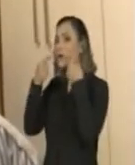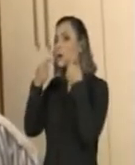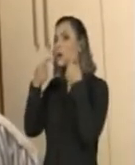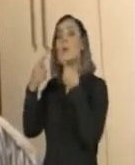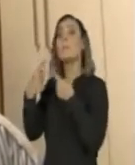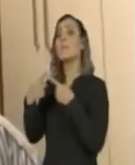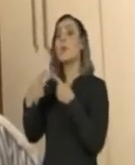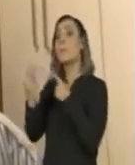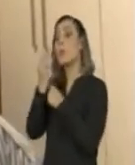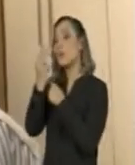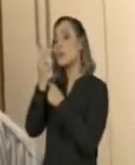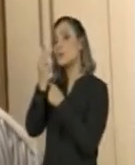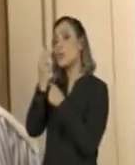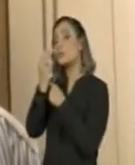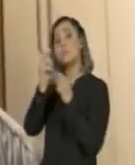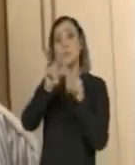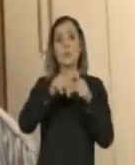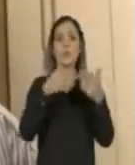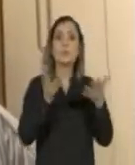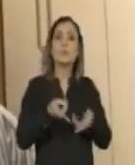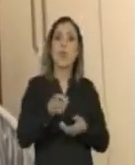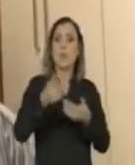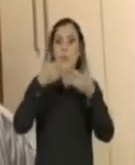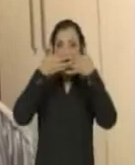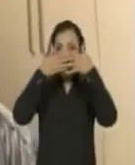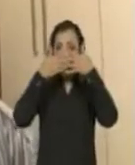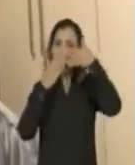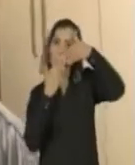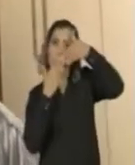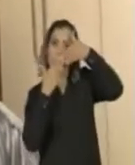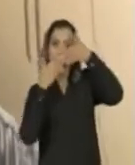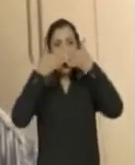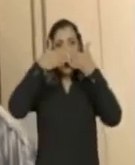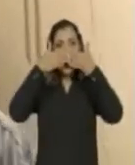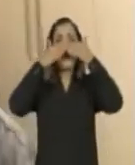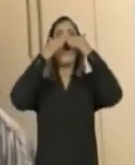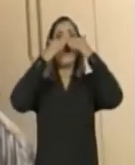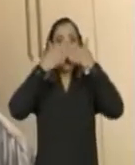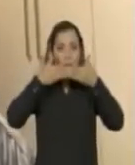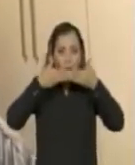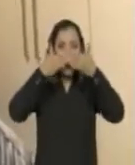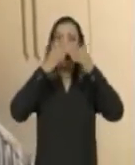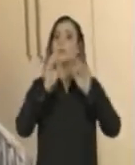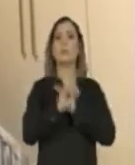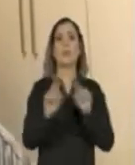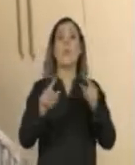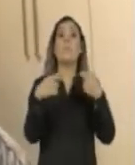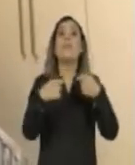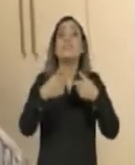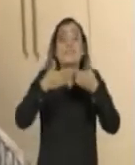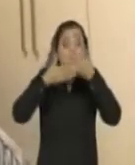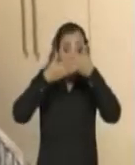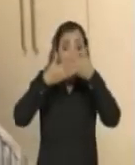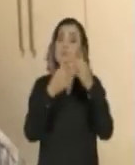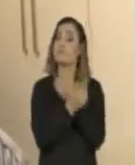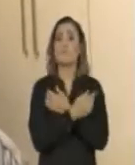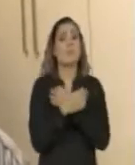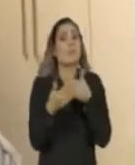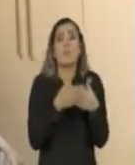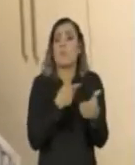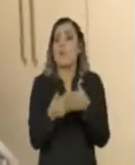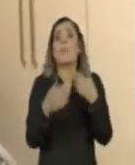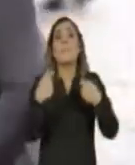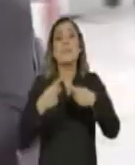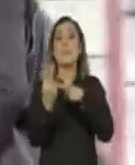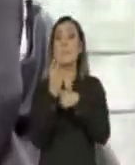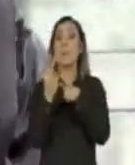dela não interessa muito se ela está um pouquinho torta, se ela está um pouquinho para cima, para baixo. O que ela tem é que tampar, vedar completamente as